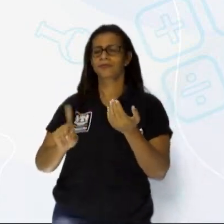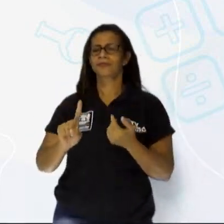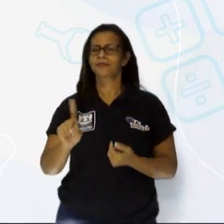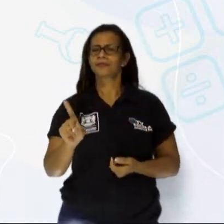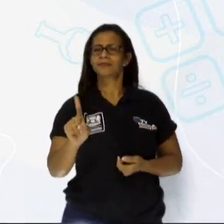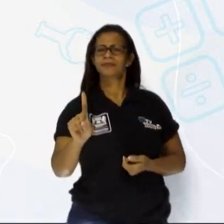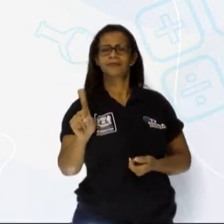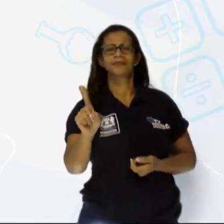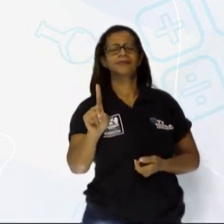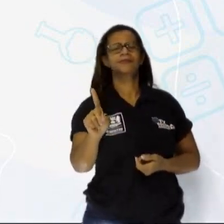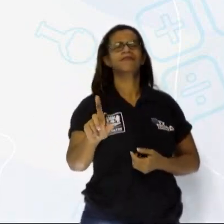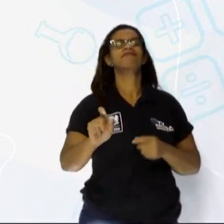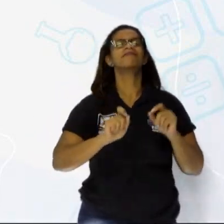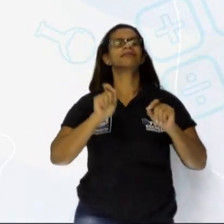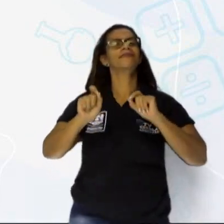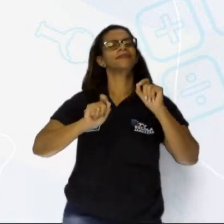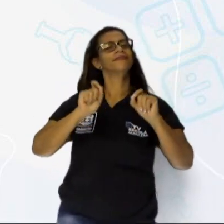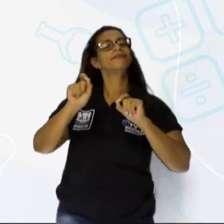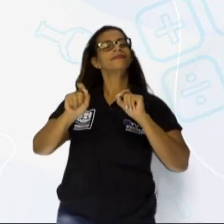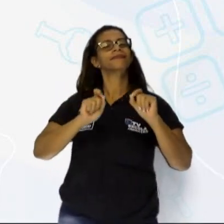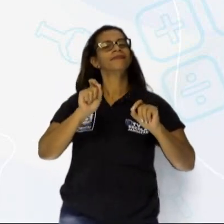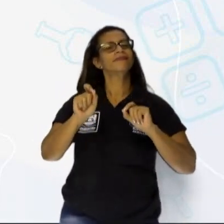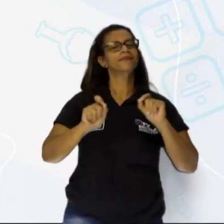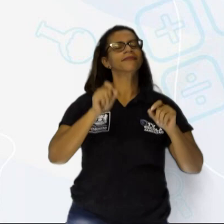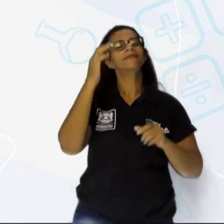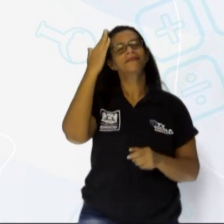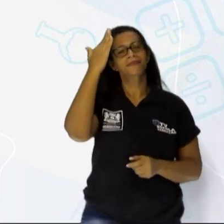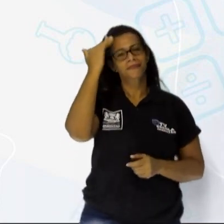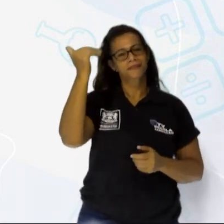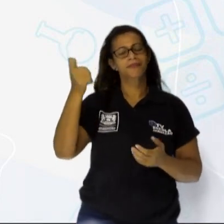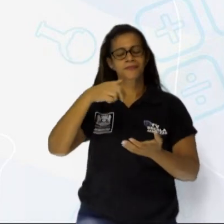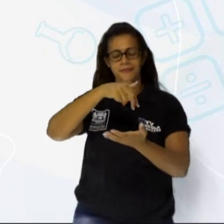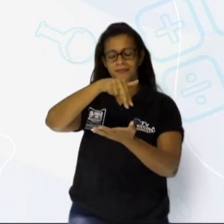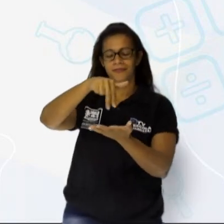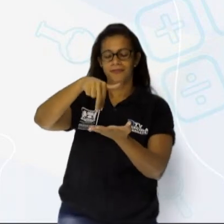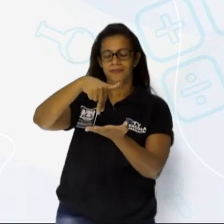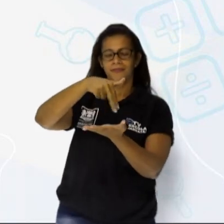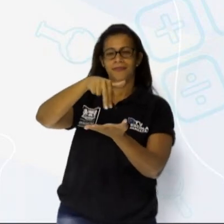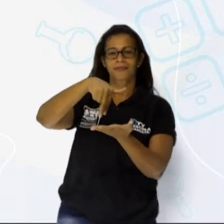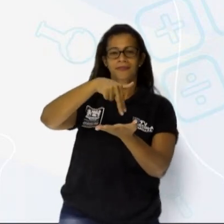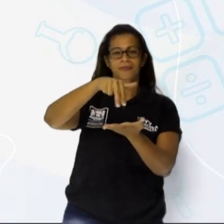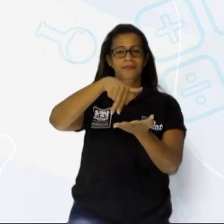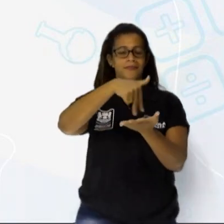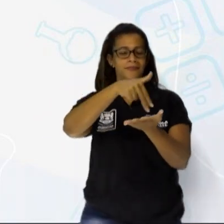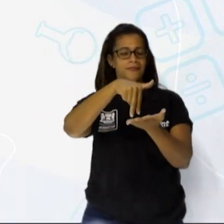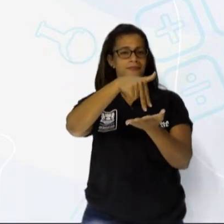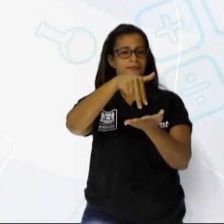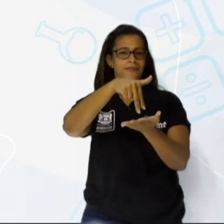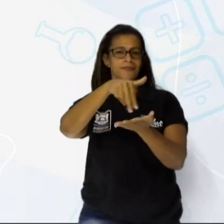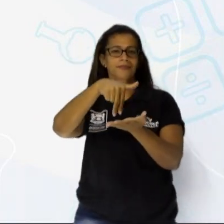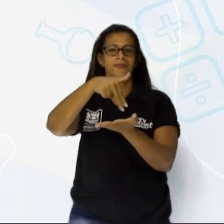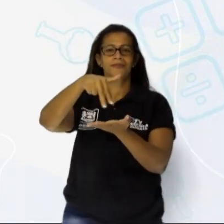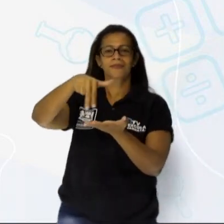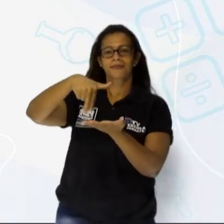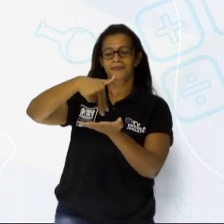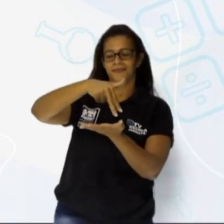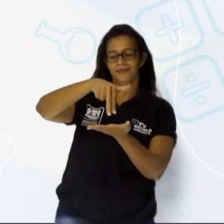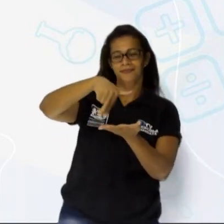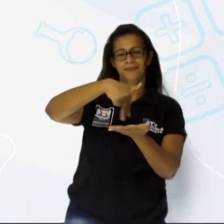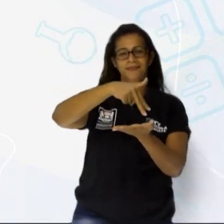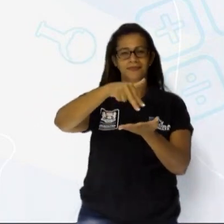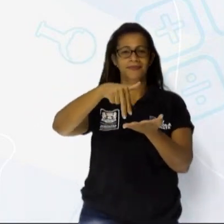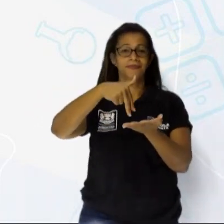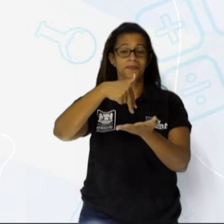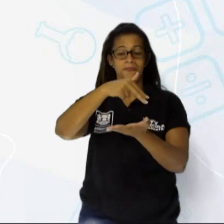dança da cascavel Quero ver quem sabe dançar Rebola pra lá Rebola do lápestinho O pescoço